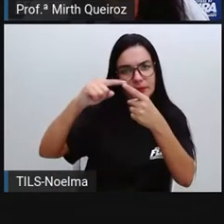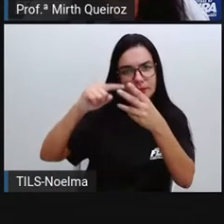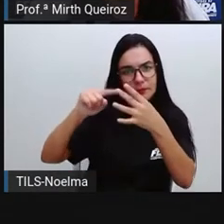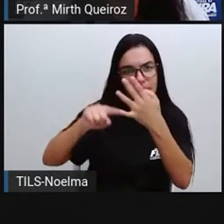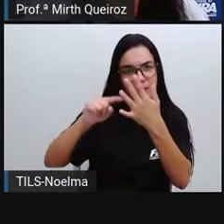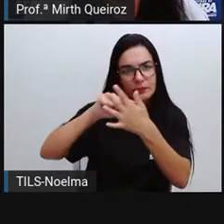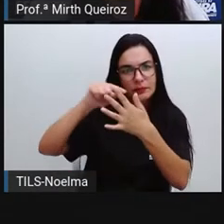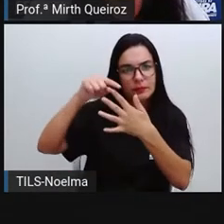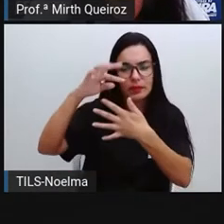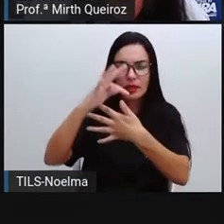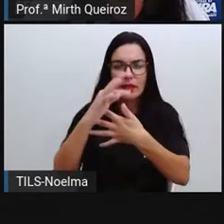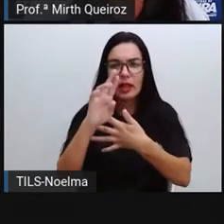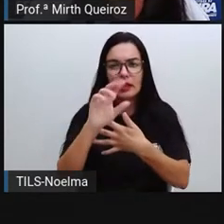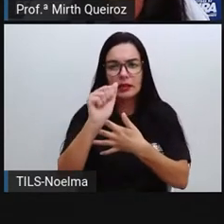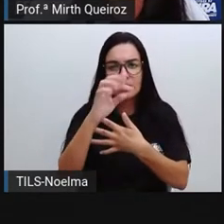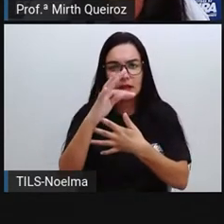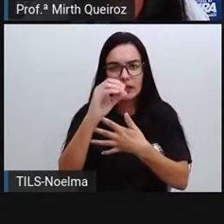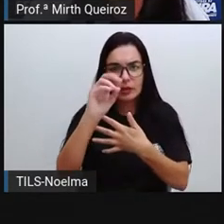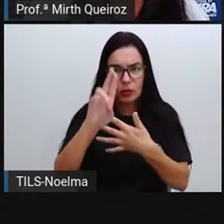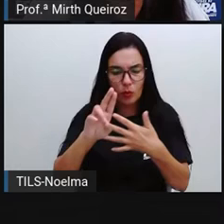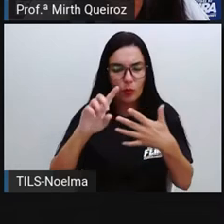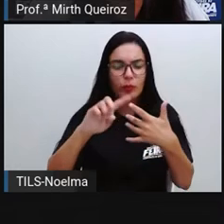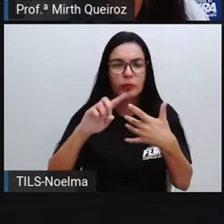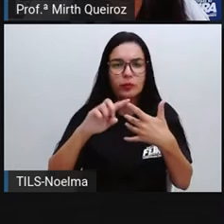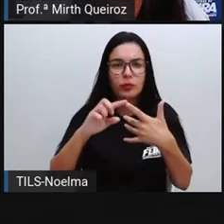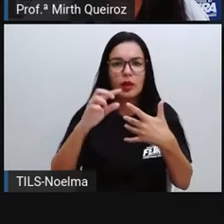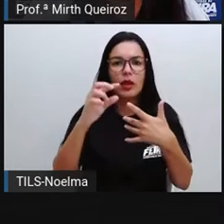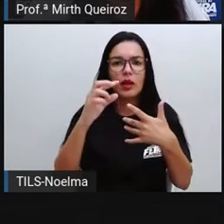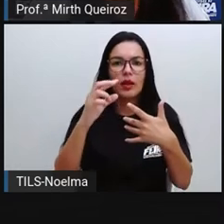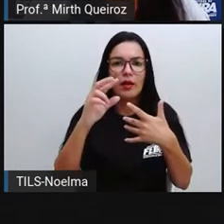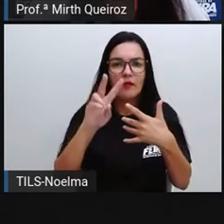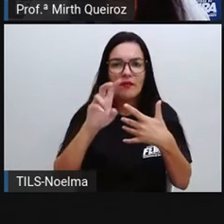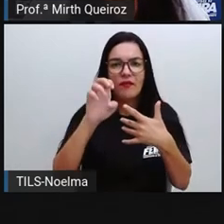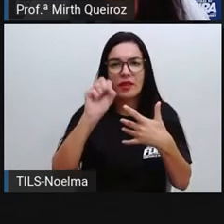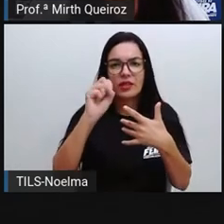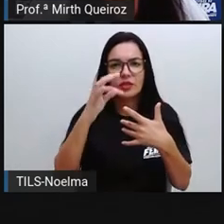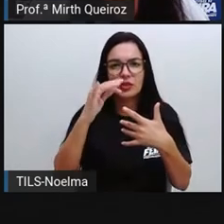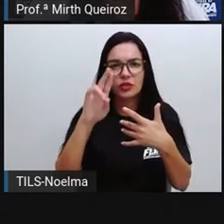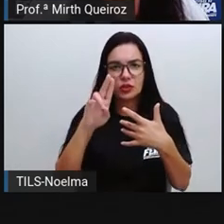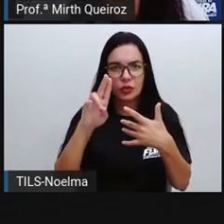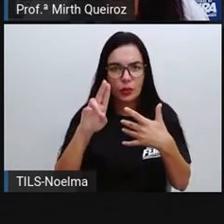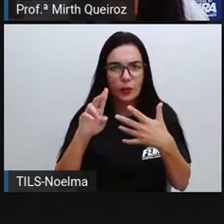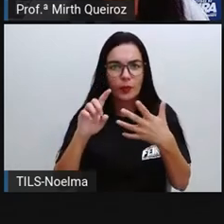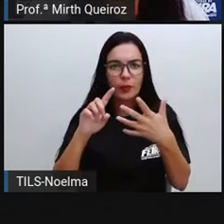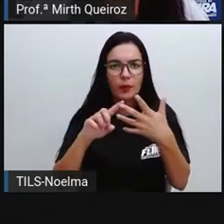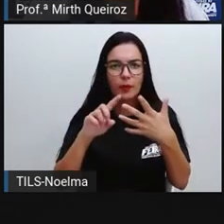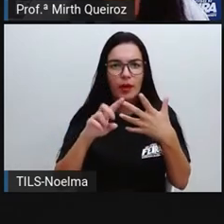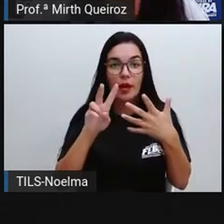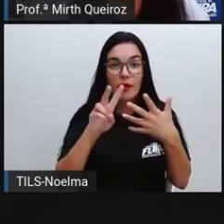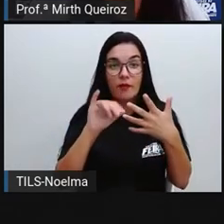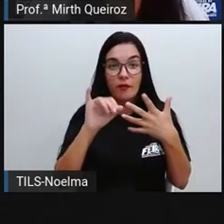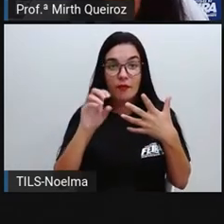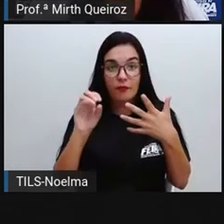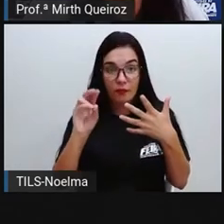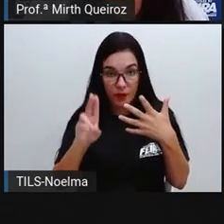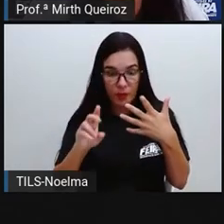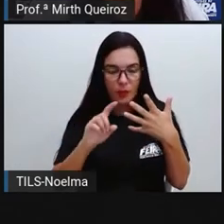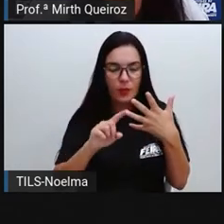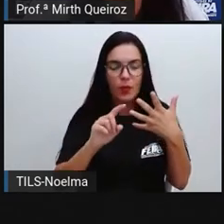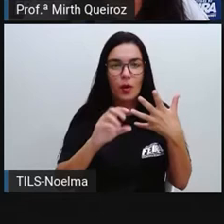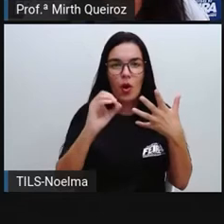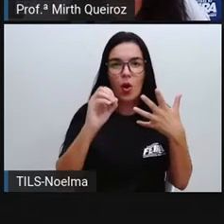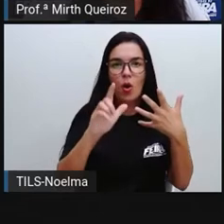olhou, viu, perdeu, ficou, falou. Essas mesmas palavras estão